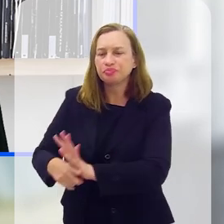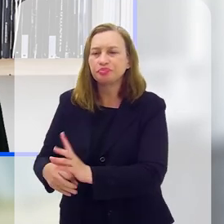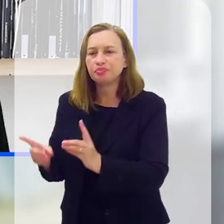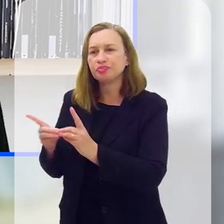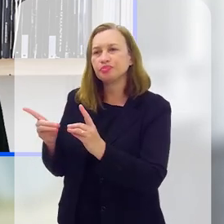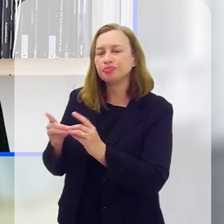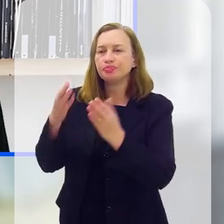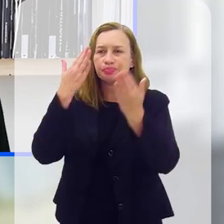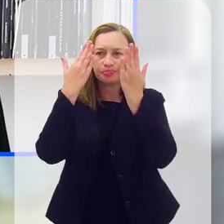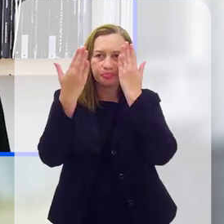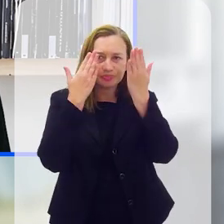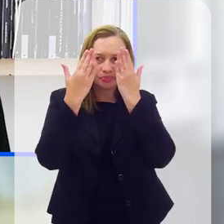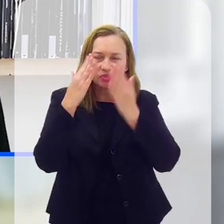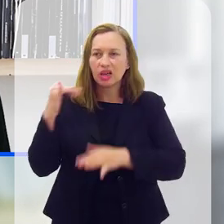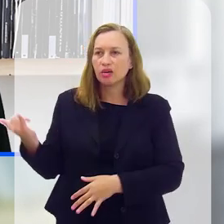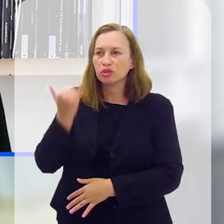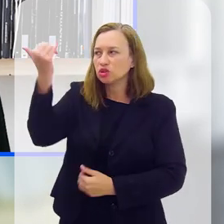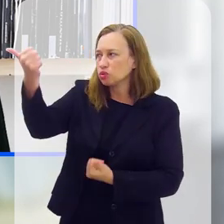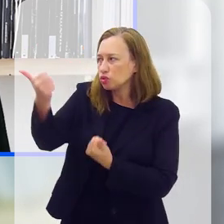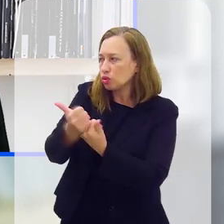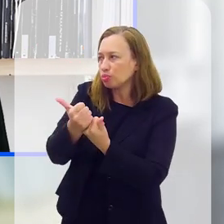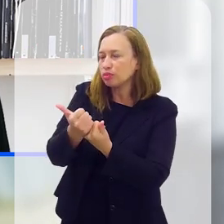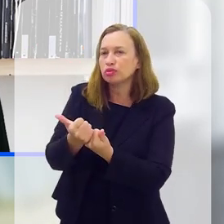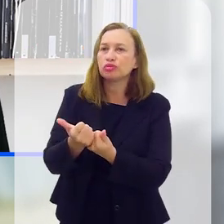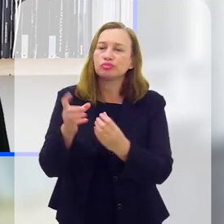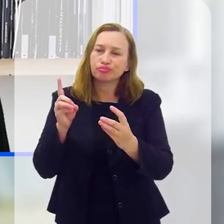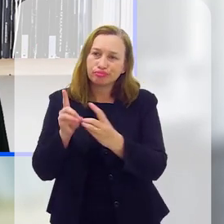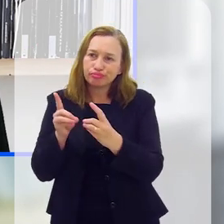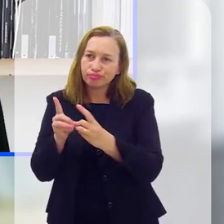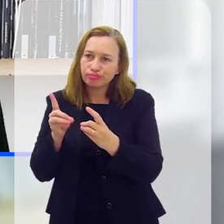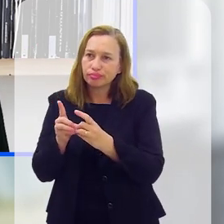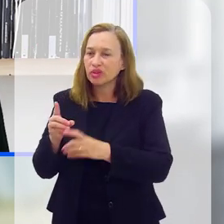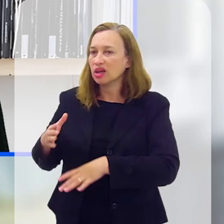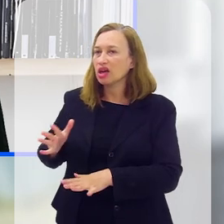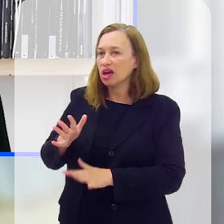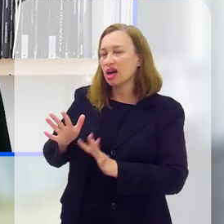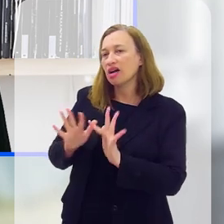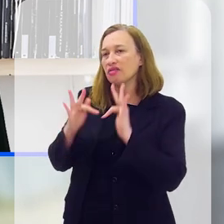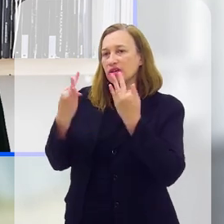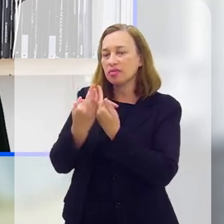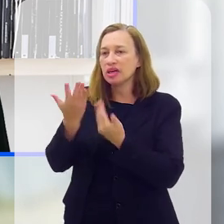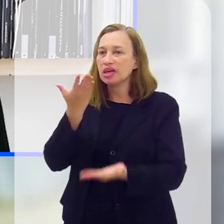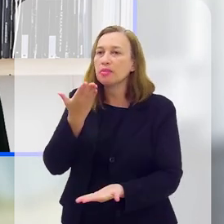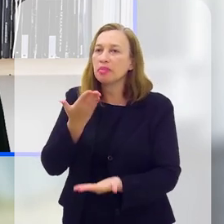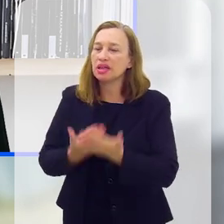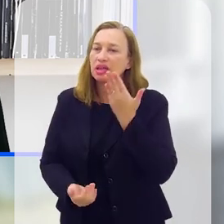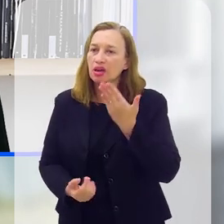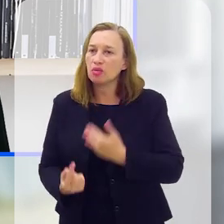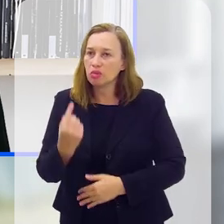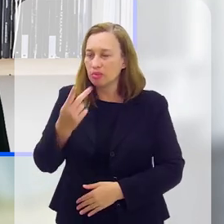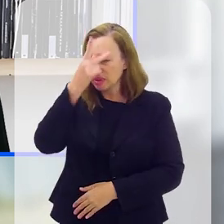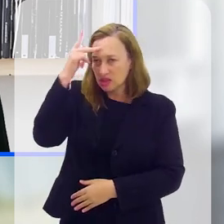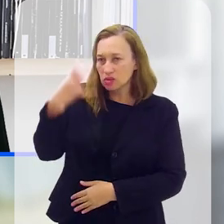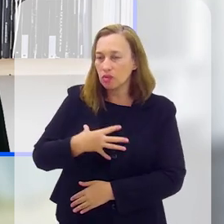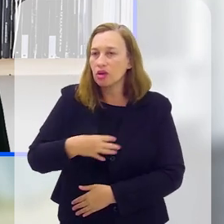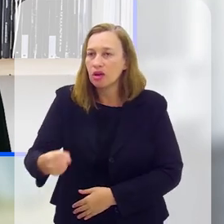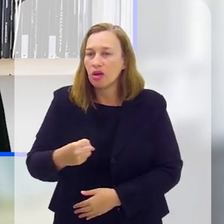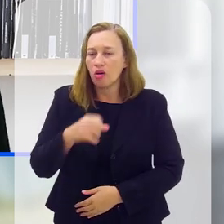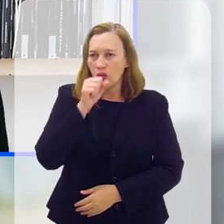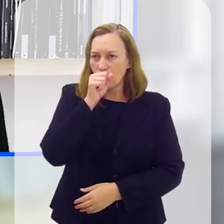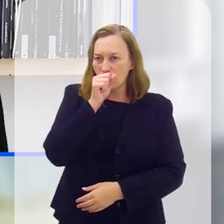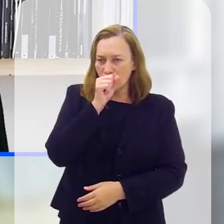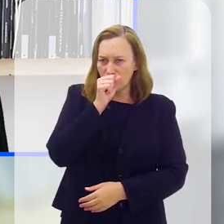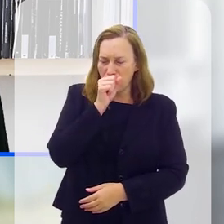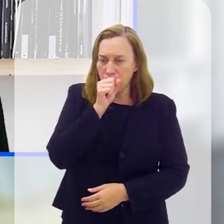feito o atendimento psicológico e a importância desse apoio, desse atendimento aos familiares que perderam alguém aí